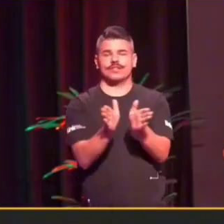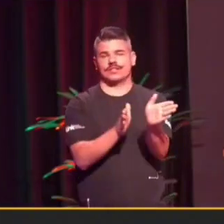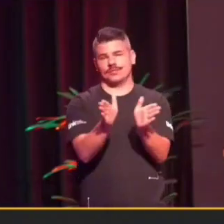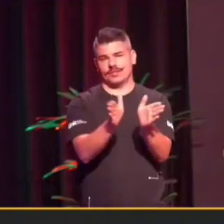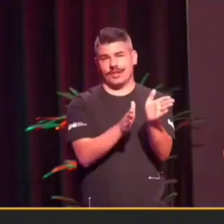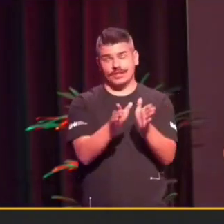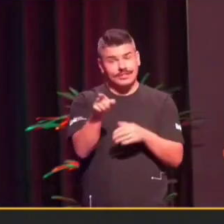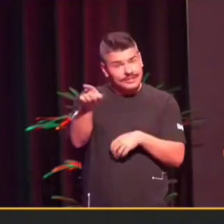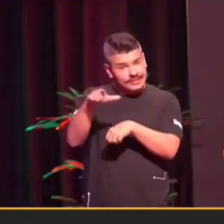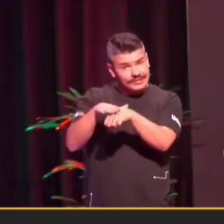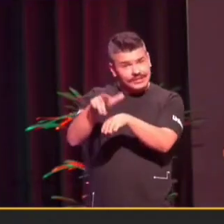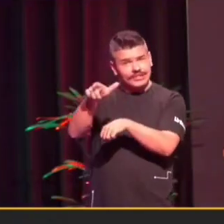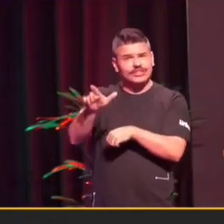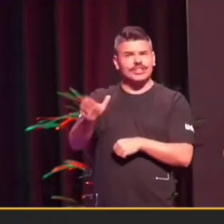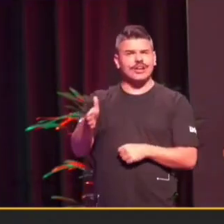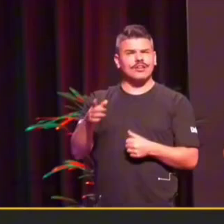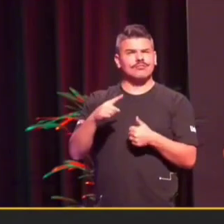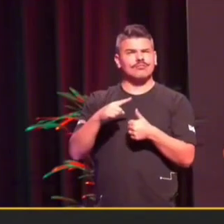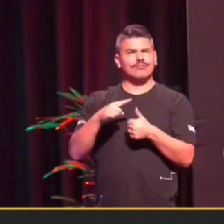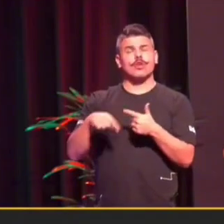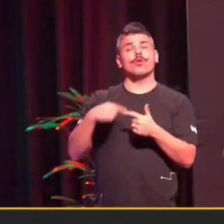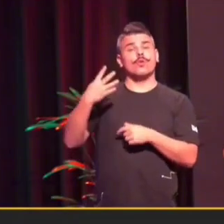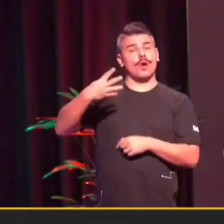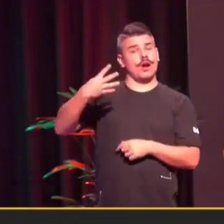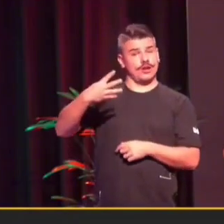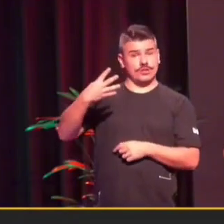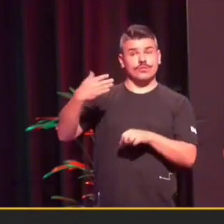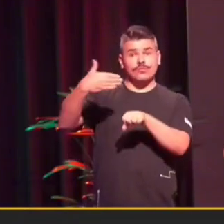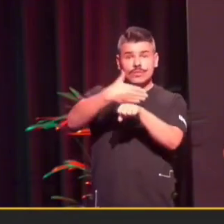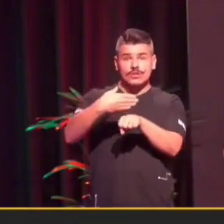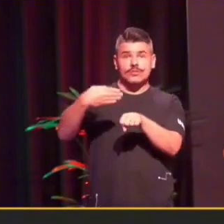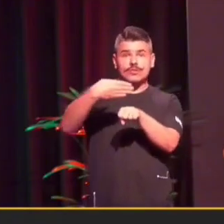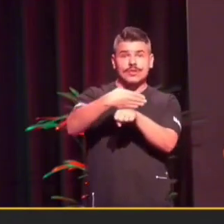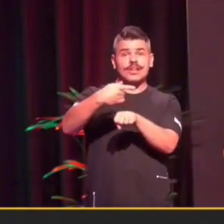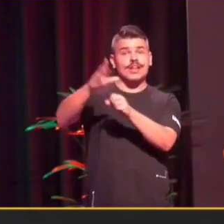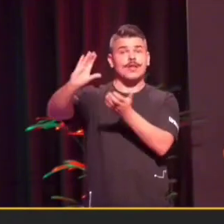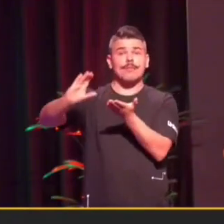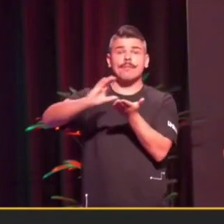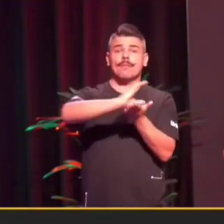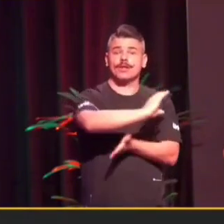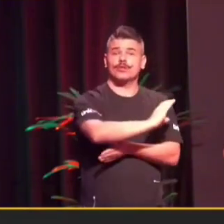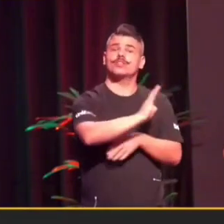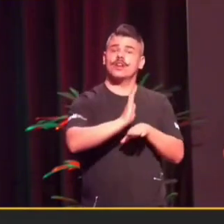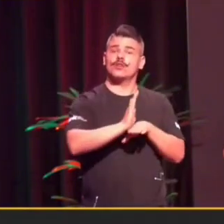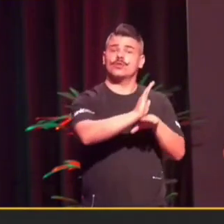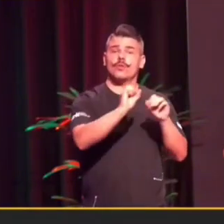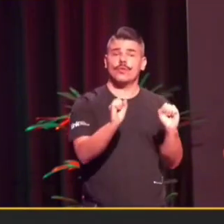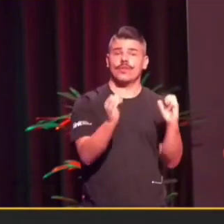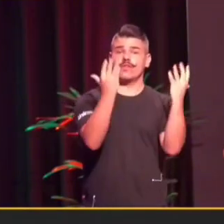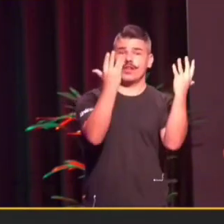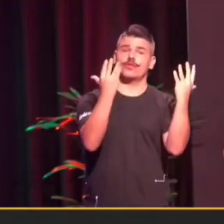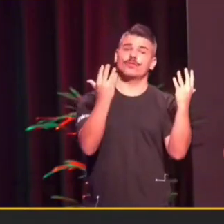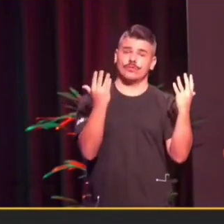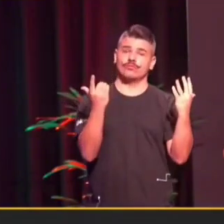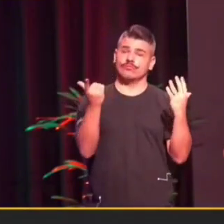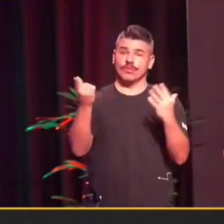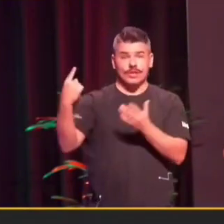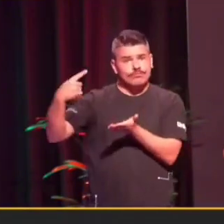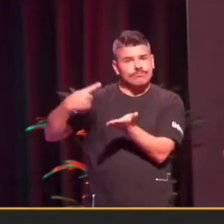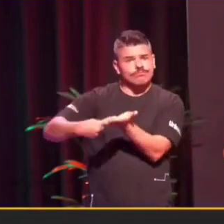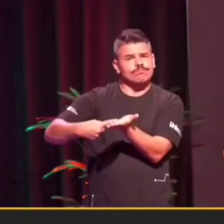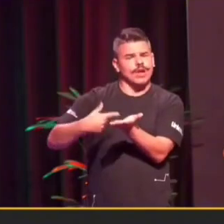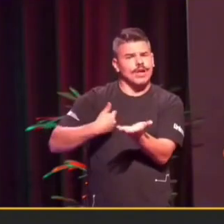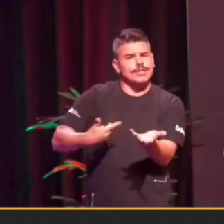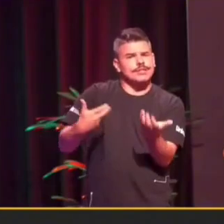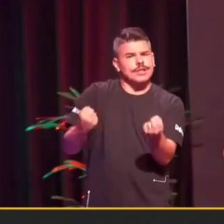é o quarto evento que esse cliente está patrocinando, inclusive. Então, para vocês verem o compromisso de